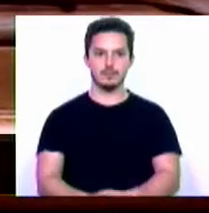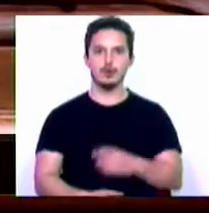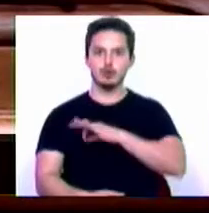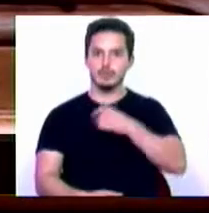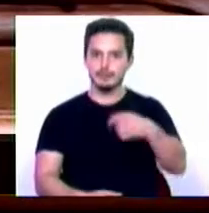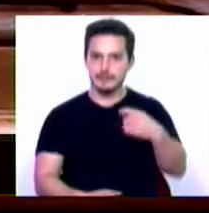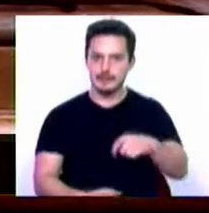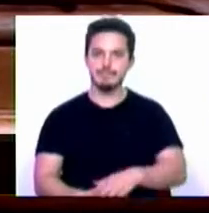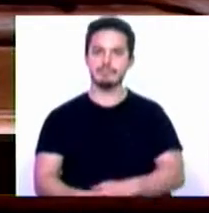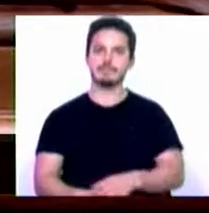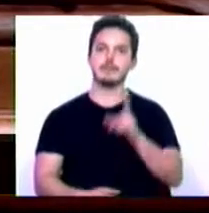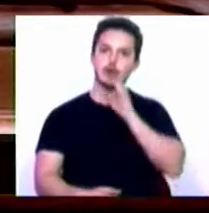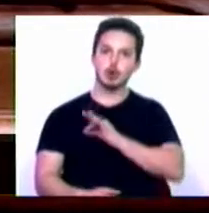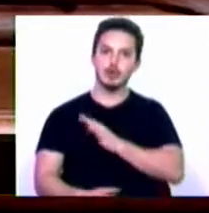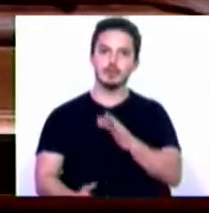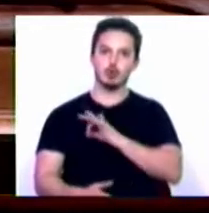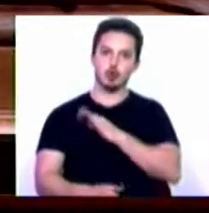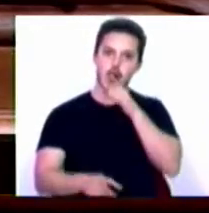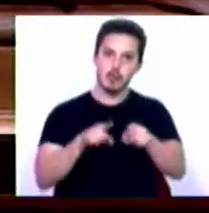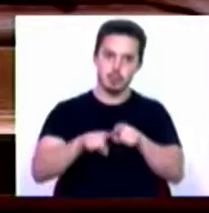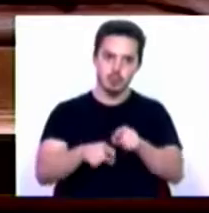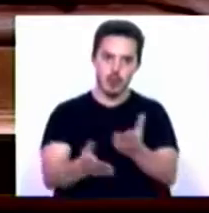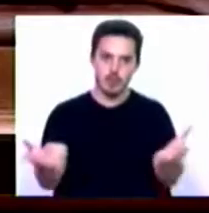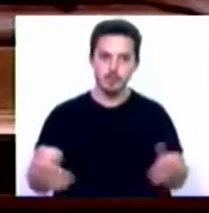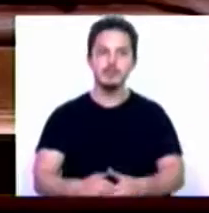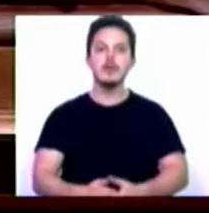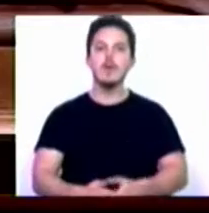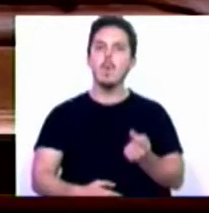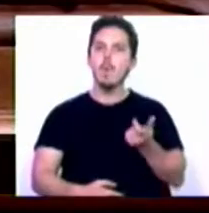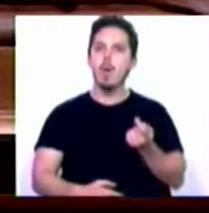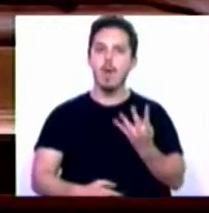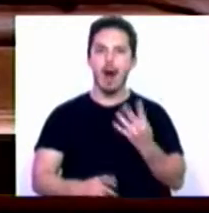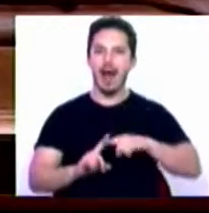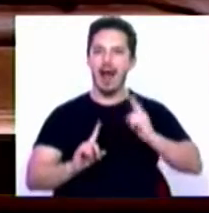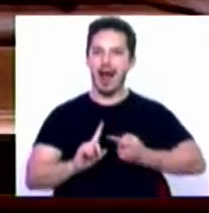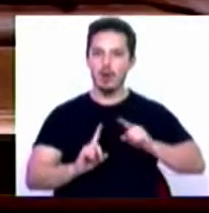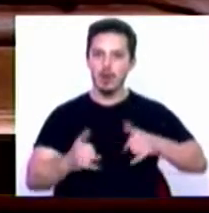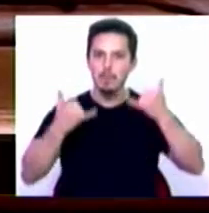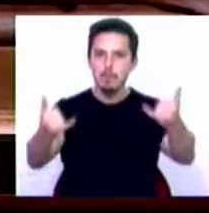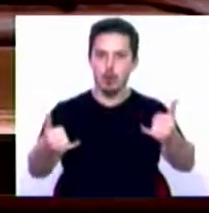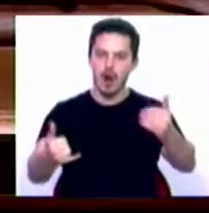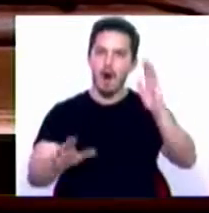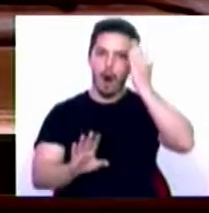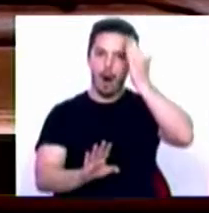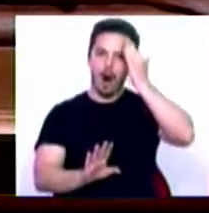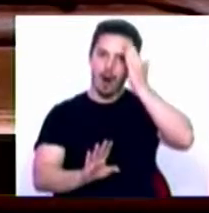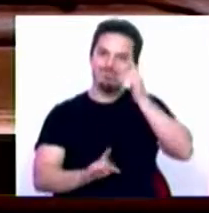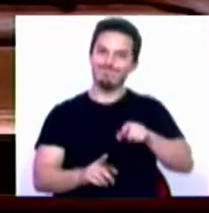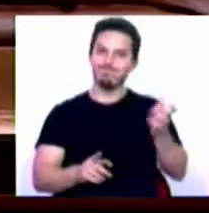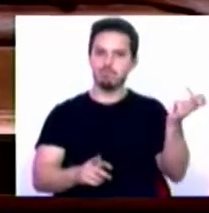Presidente, senhoras e senhores deputados, quase quatro anos depois temos bem presente o episódio